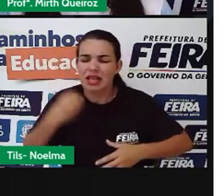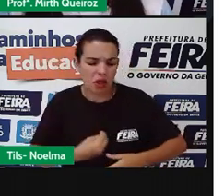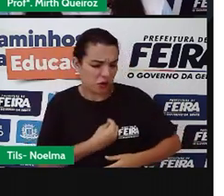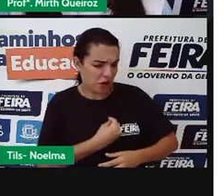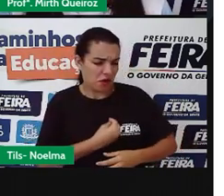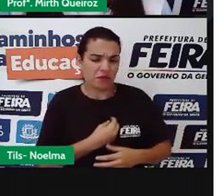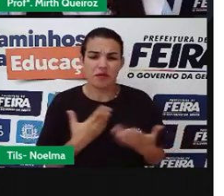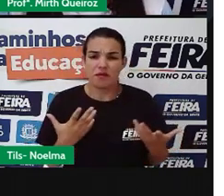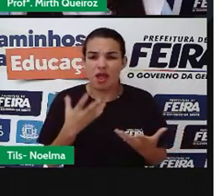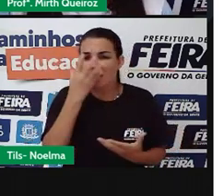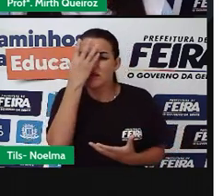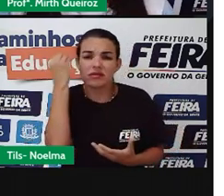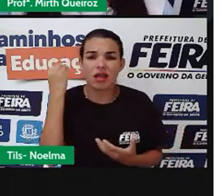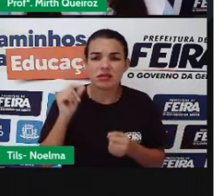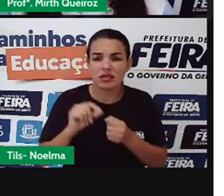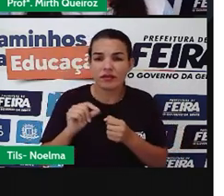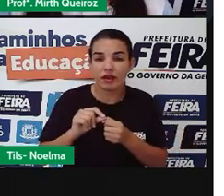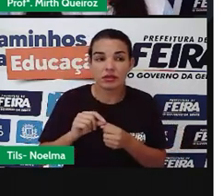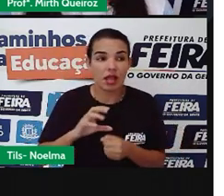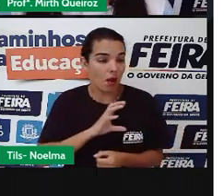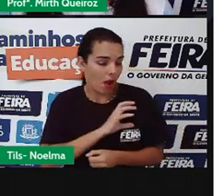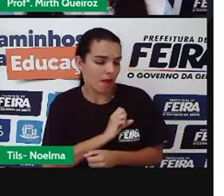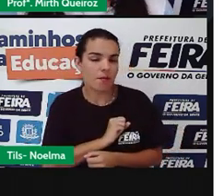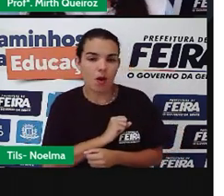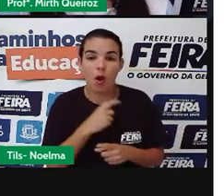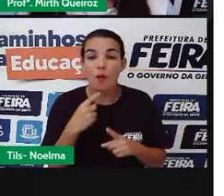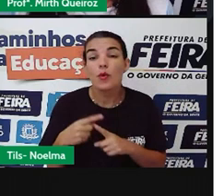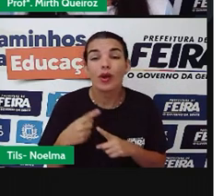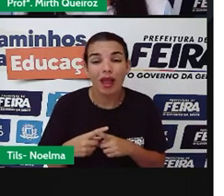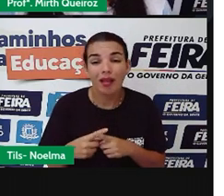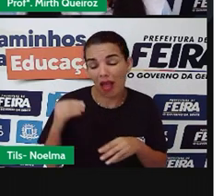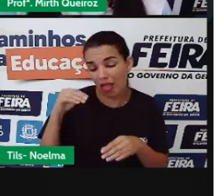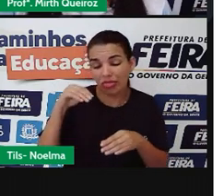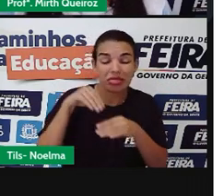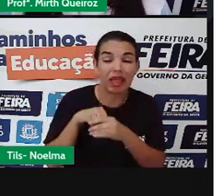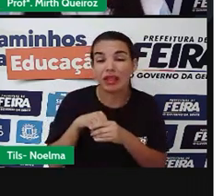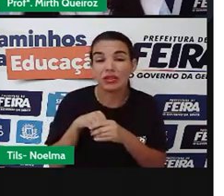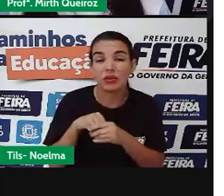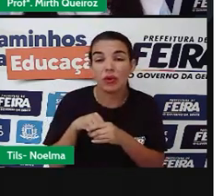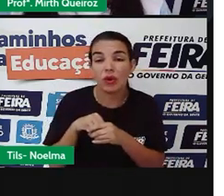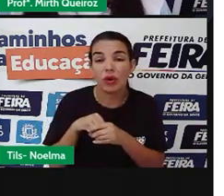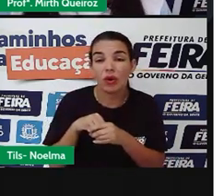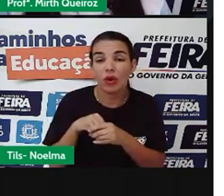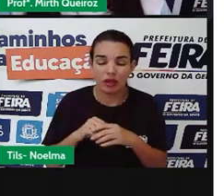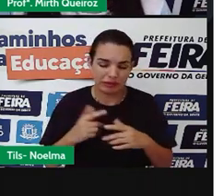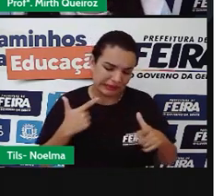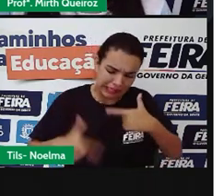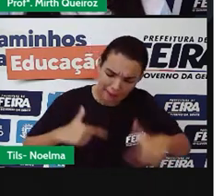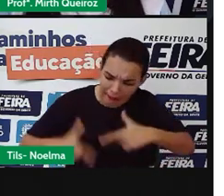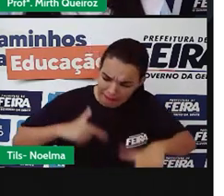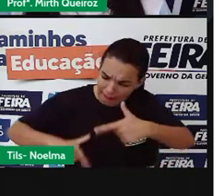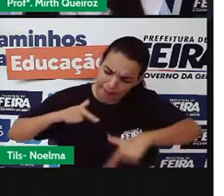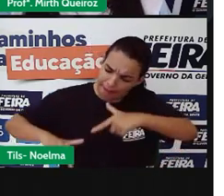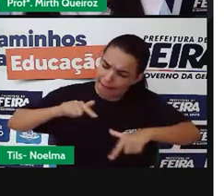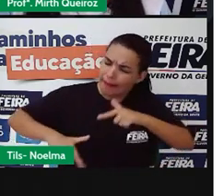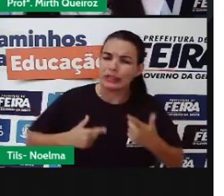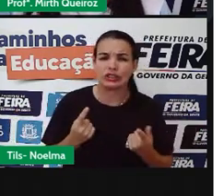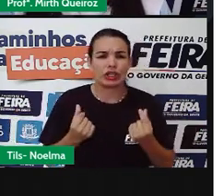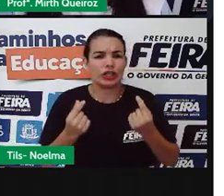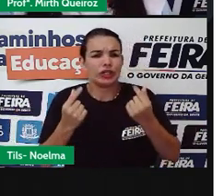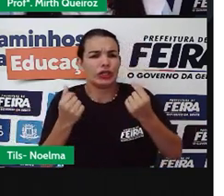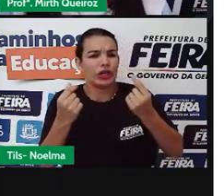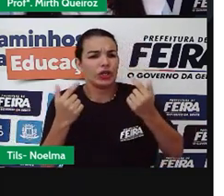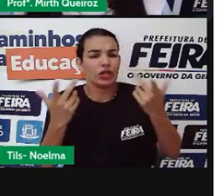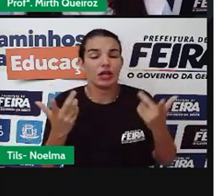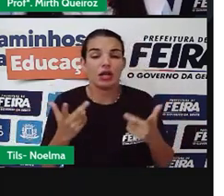esquecem de apreciar a presença aí dos seus familiares, por exemplo, dos seus amigos, né? As pessoas